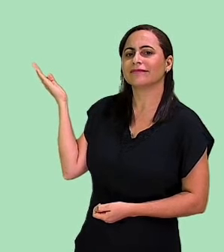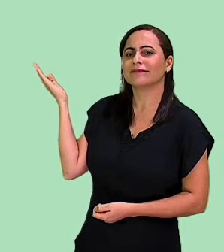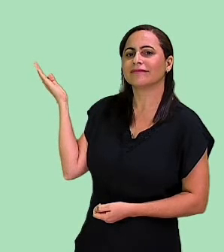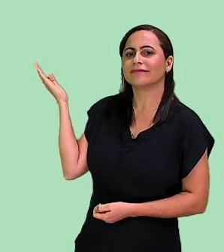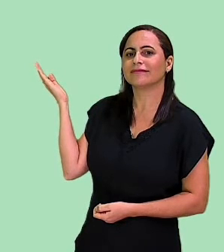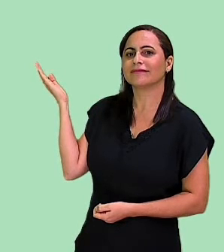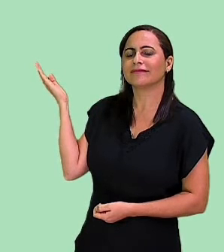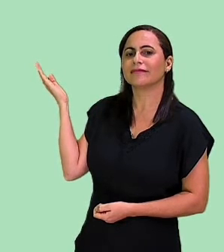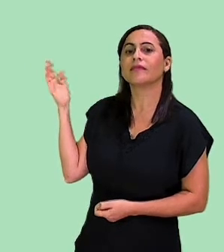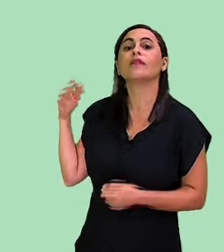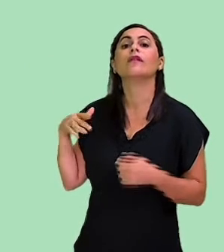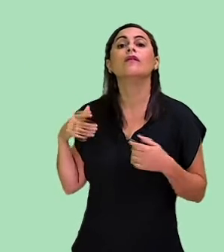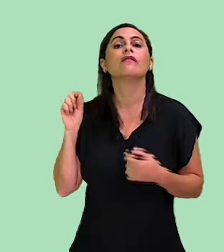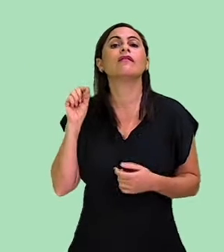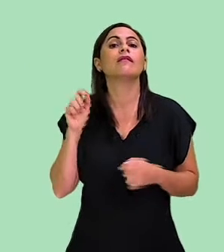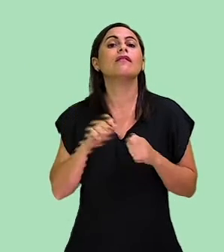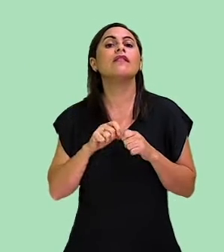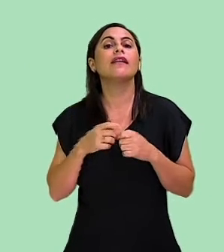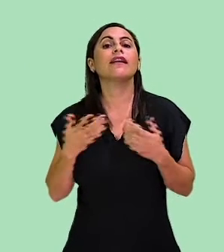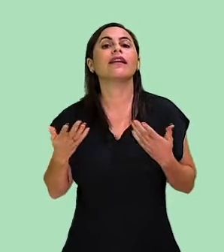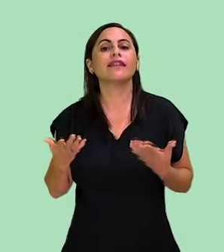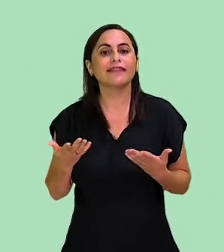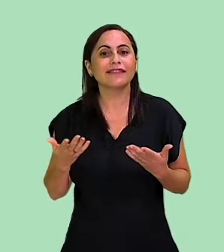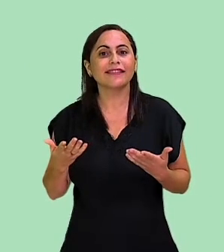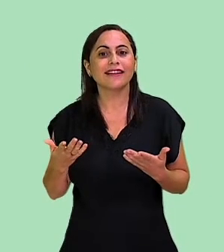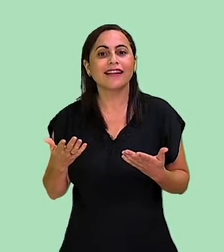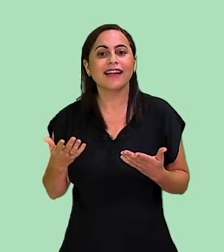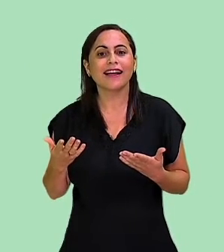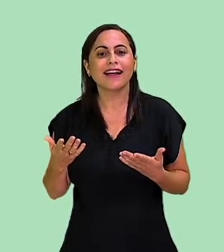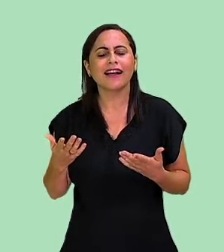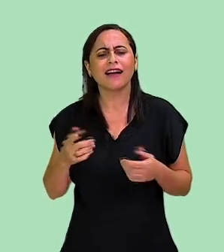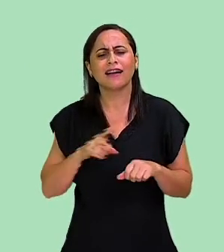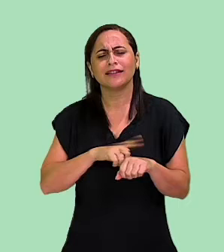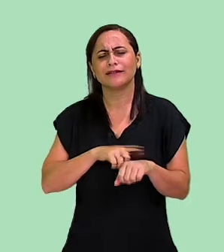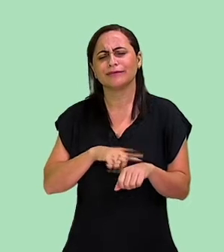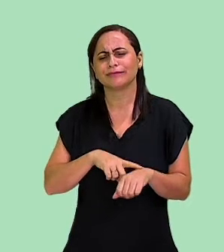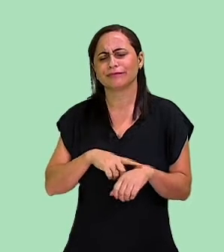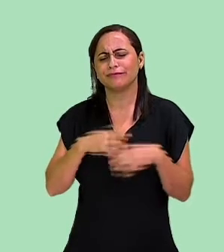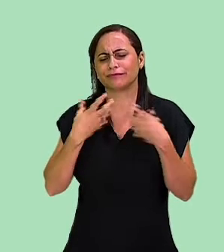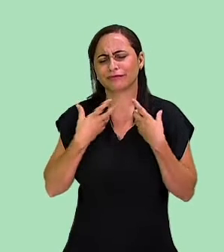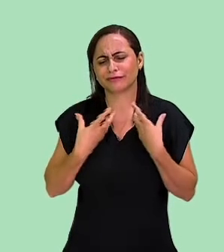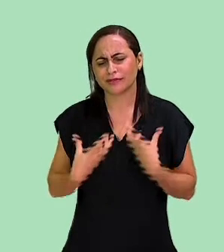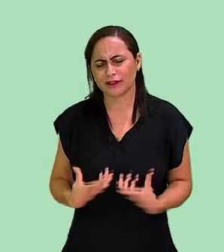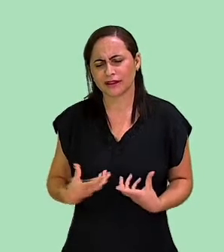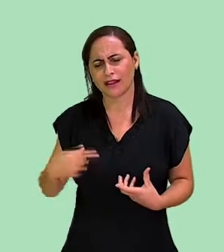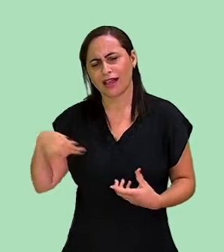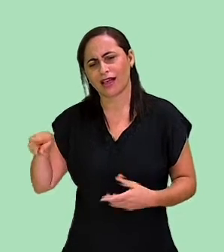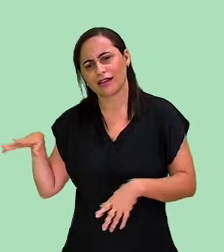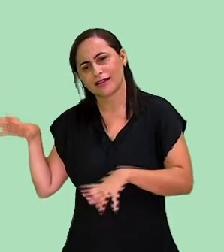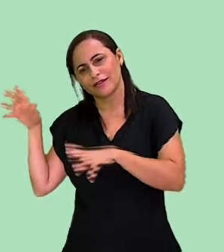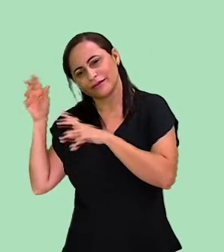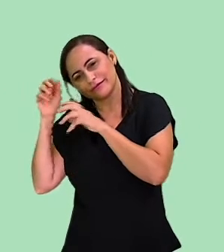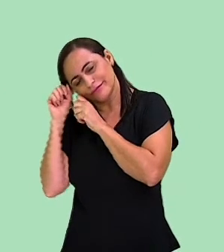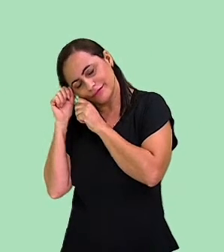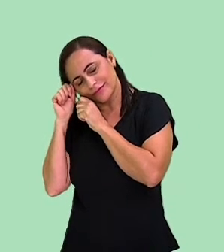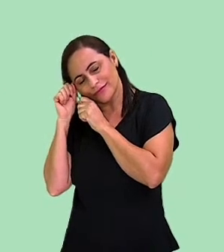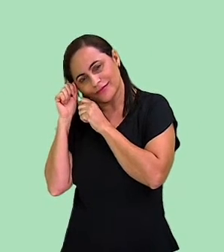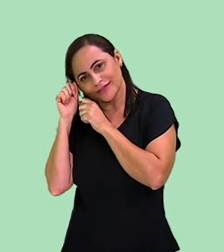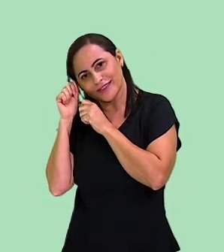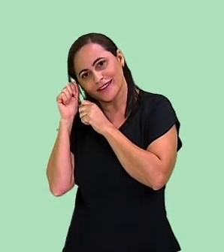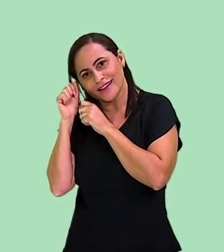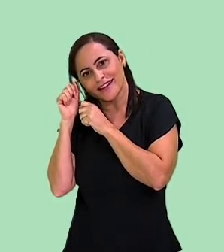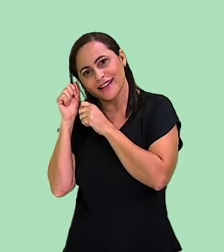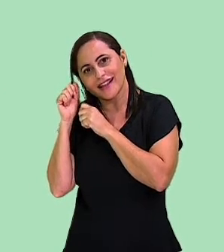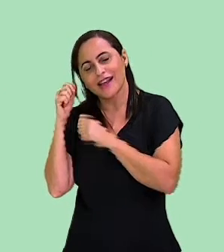E esse? Aquela hora que a gente está cansado, vai deitar. E o